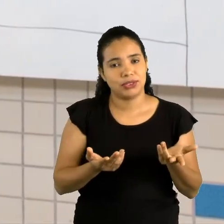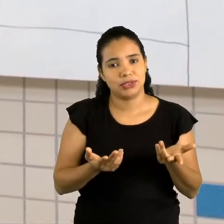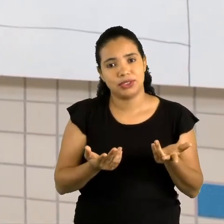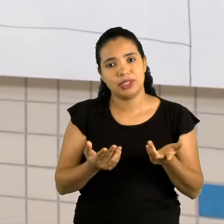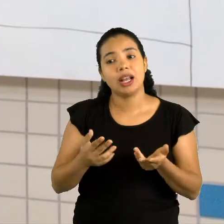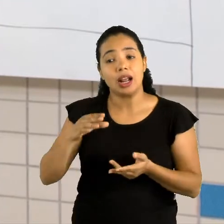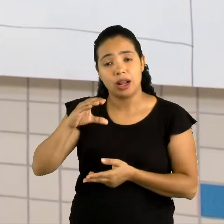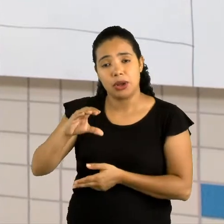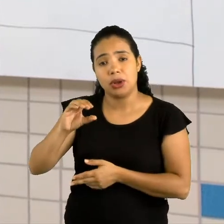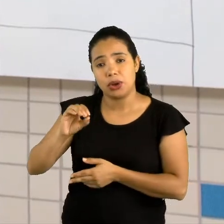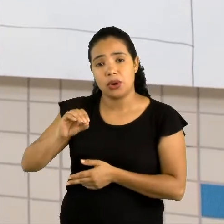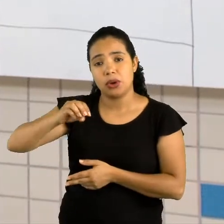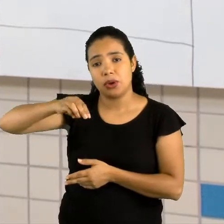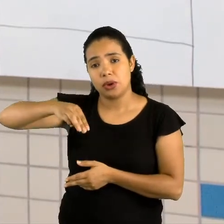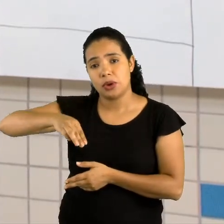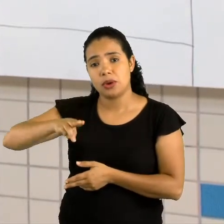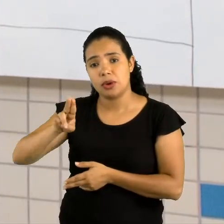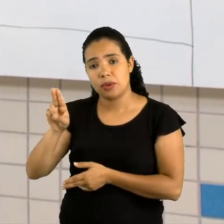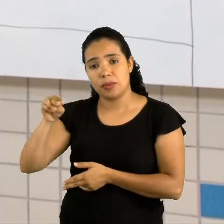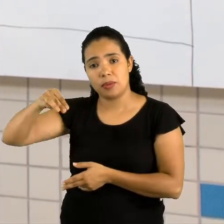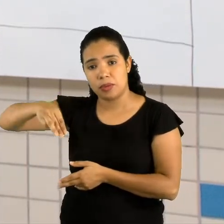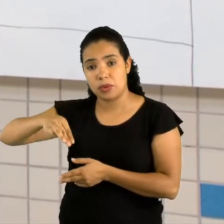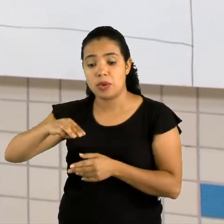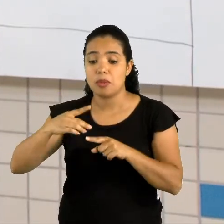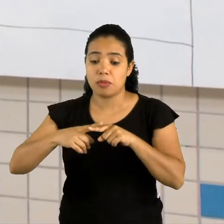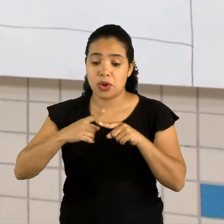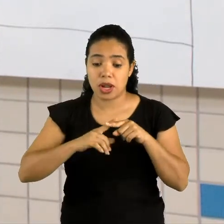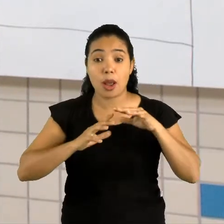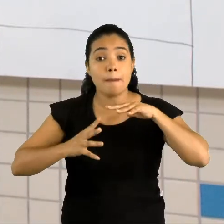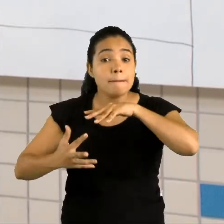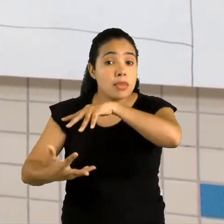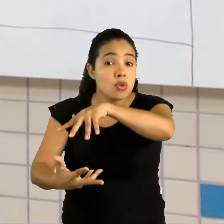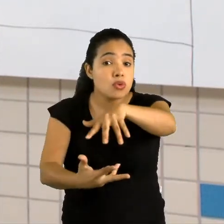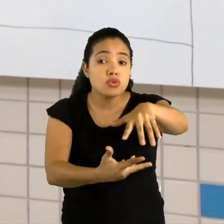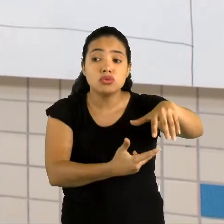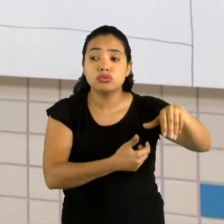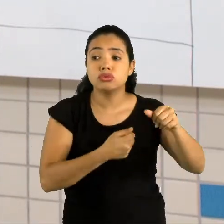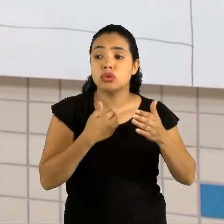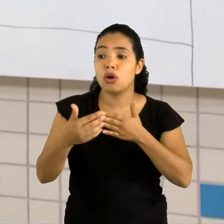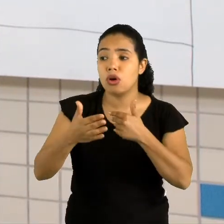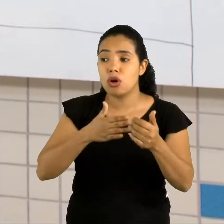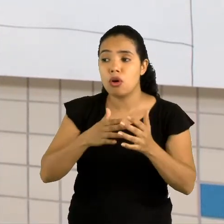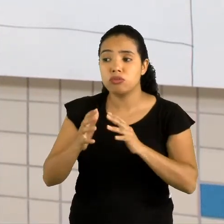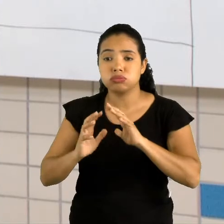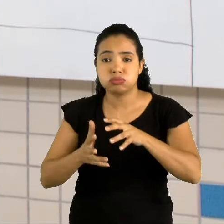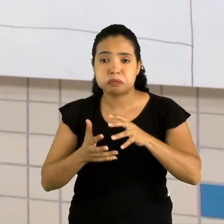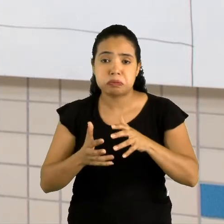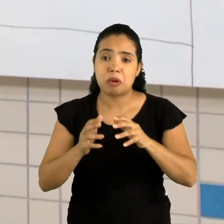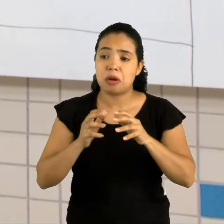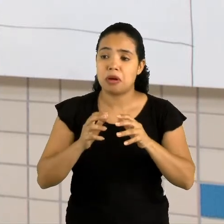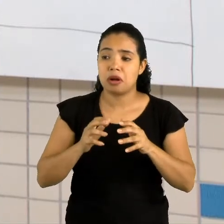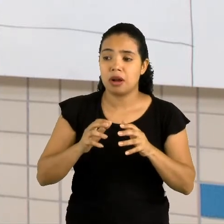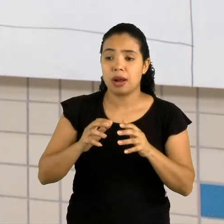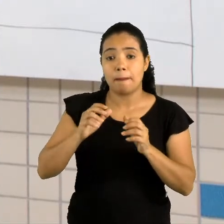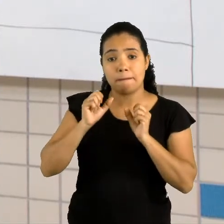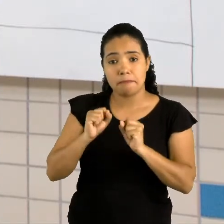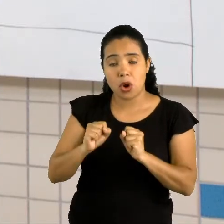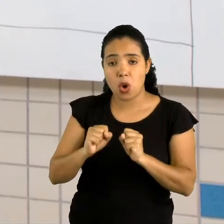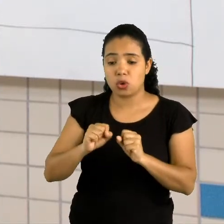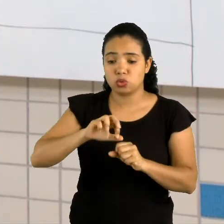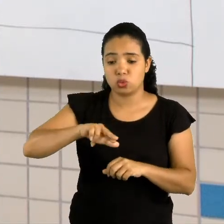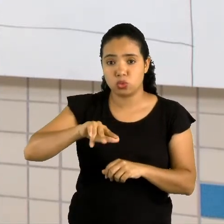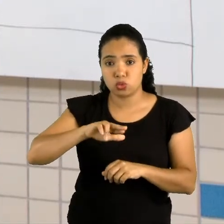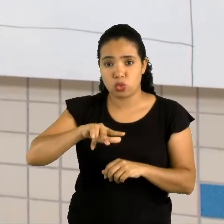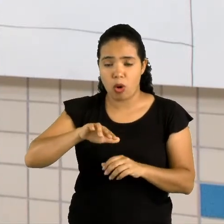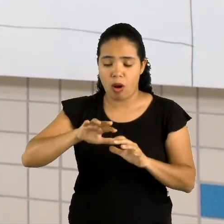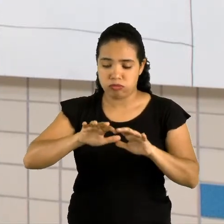Comum, porque uma bola em qualquer lugar do mundo, ela vai servir para jogar. Ela pode ser redonda, tem a bola que ela não é redonda, ela